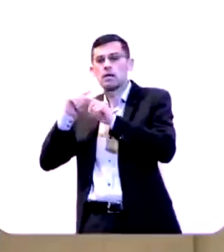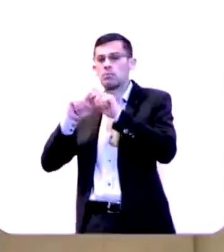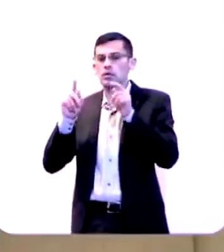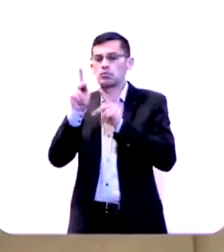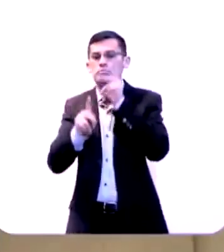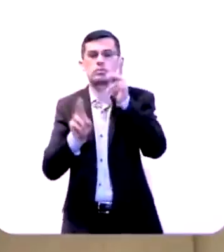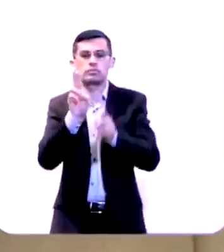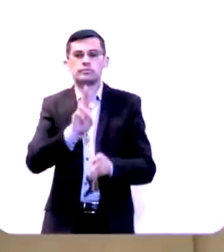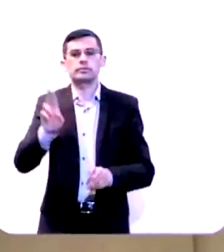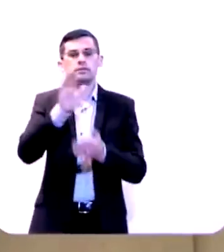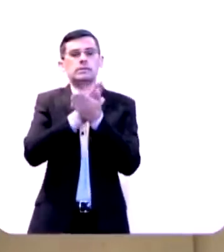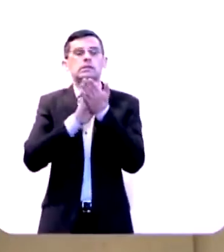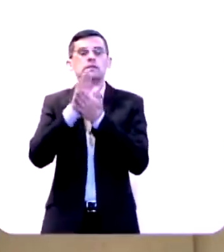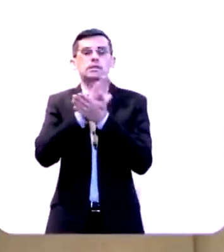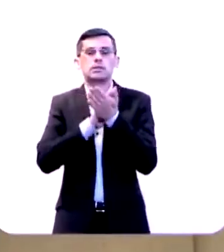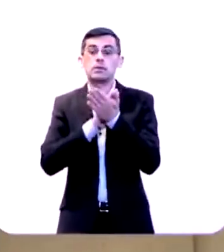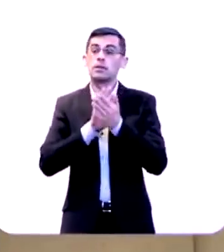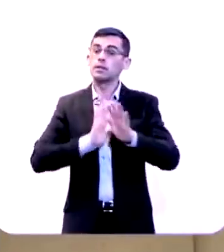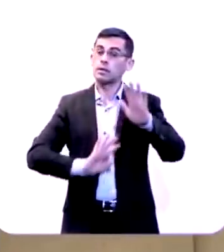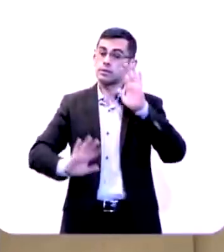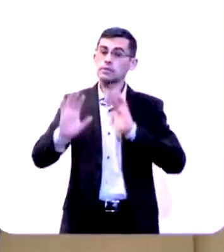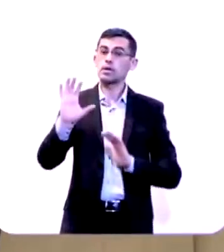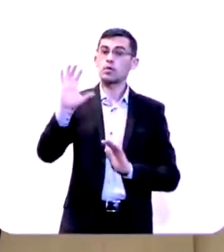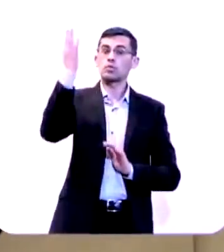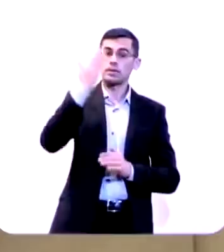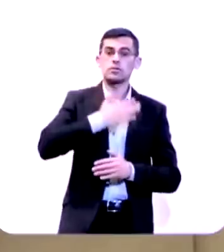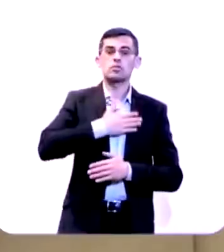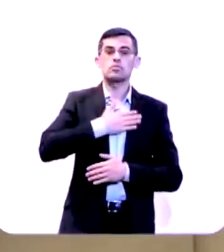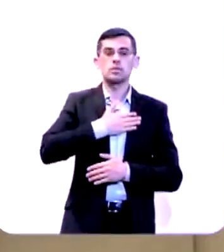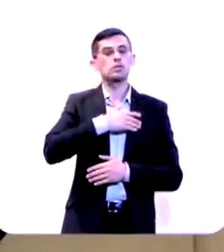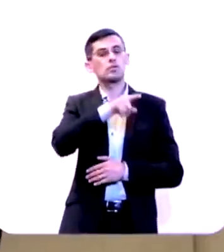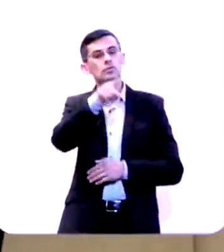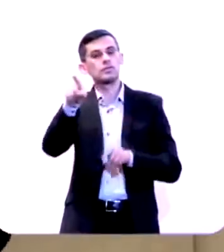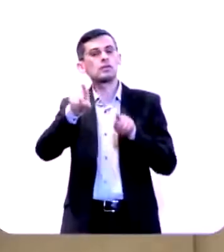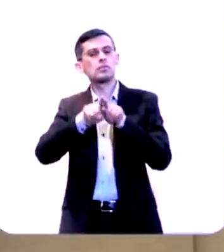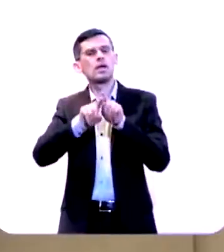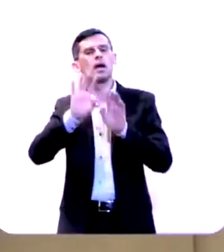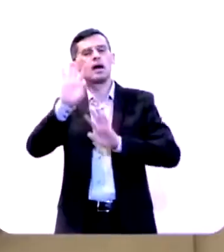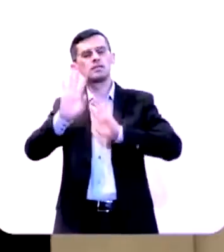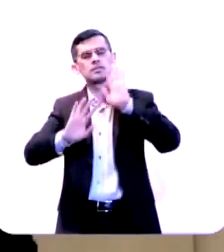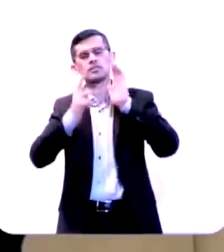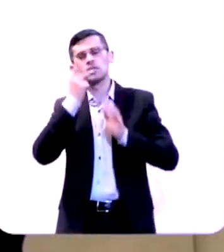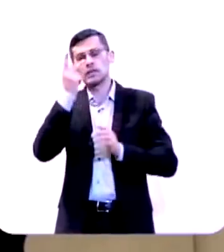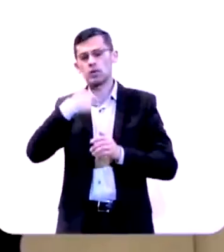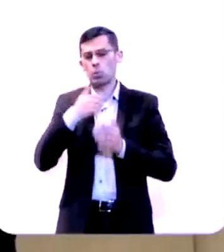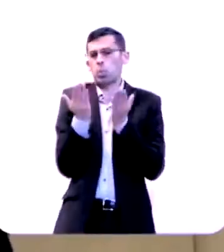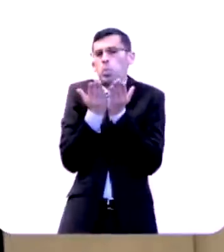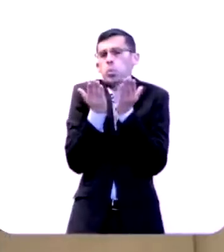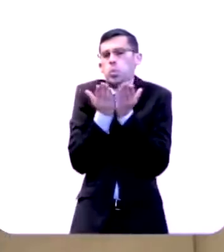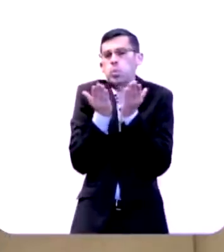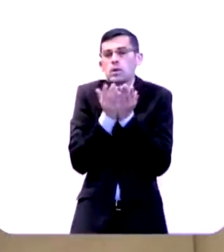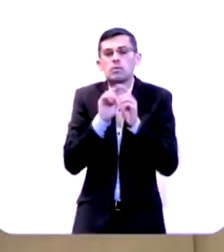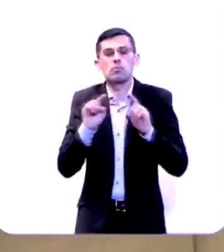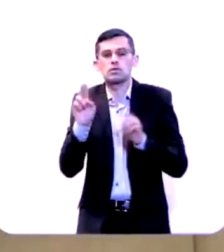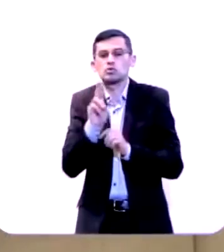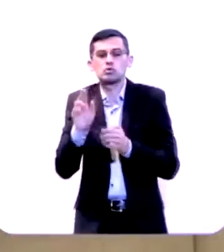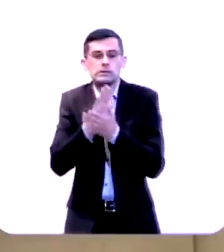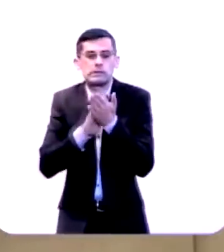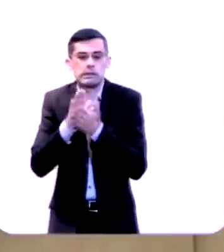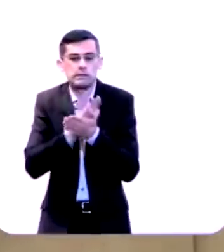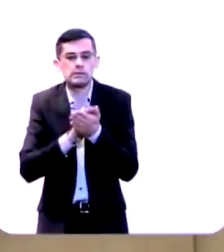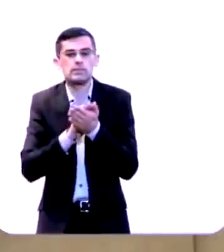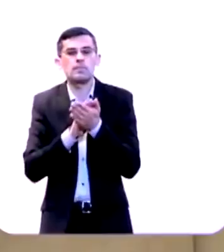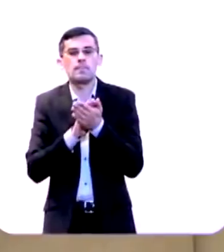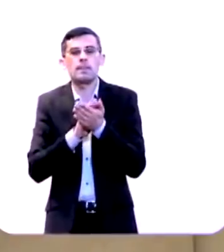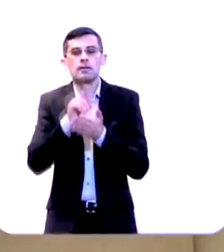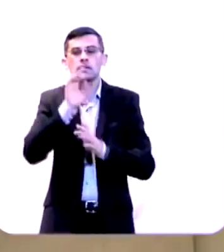usavam e às vezes assim acontece conosco você se diz cristão mas não usa a chave do tesouro você